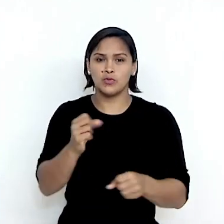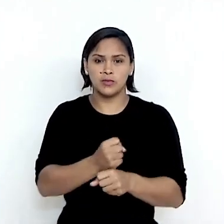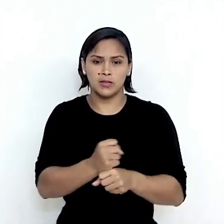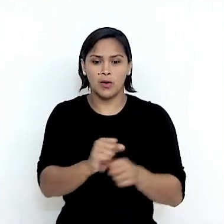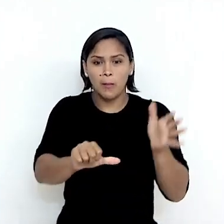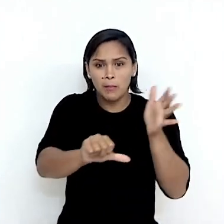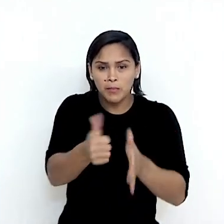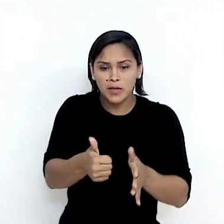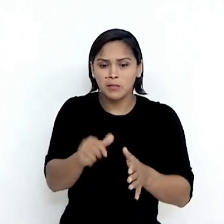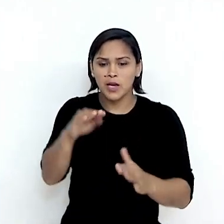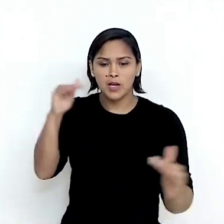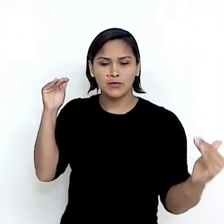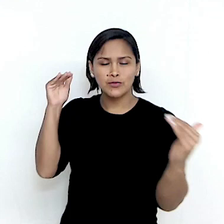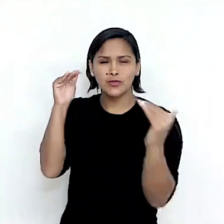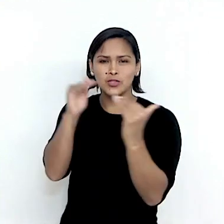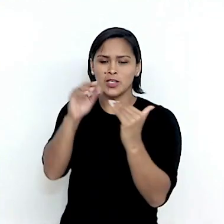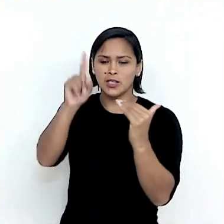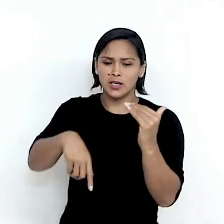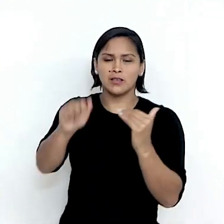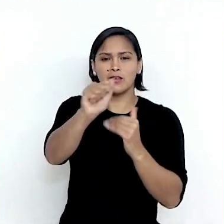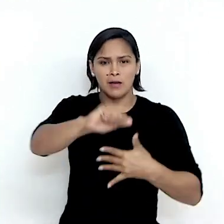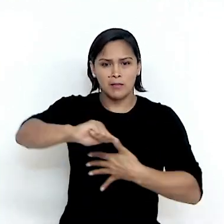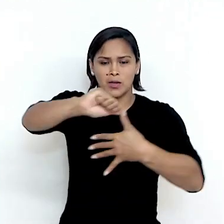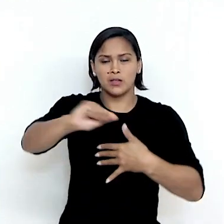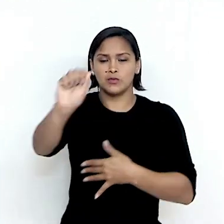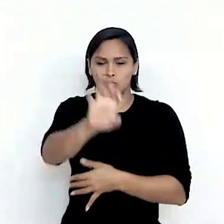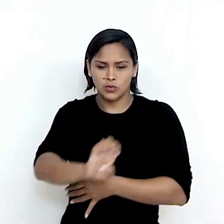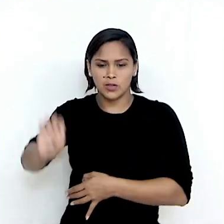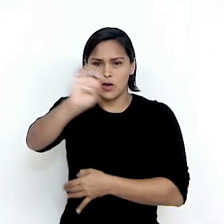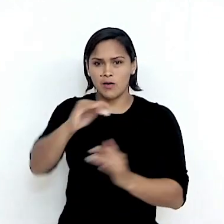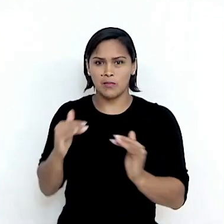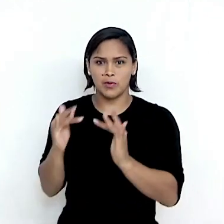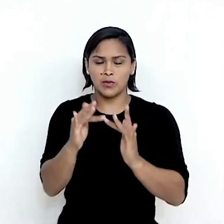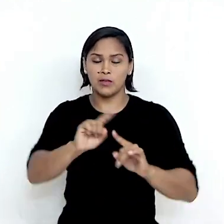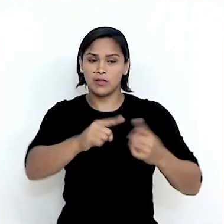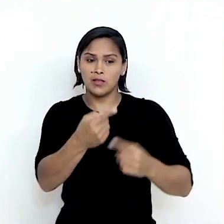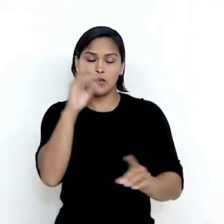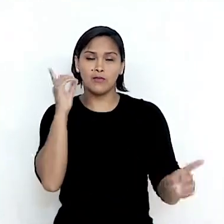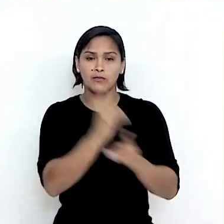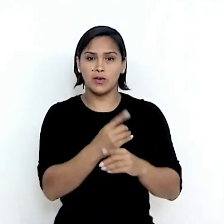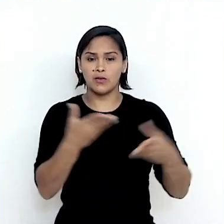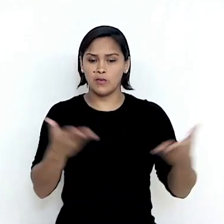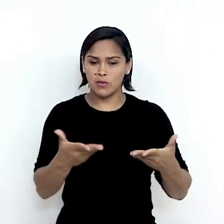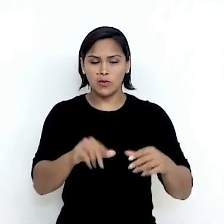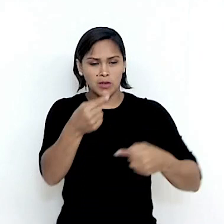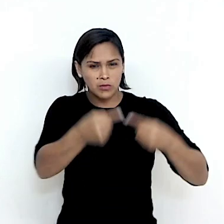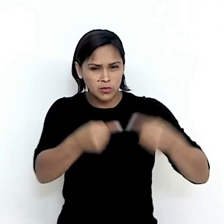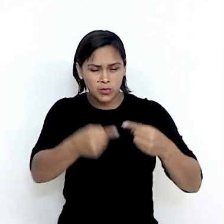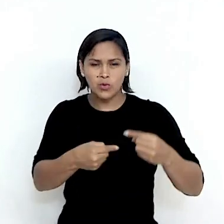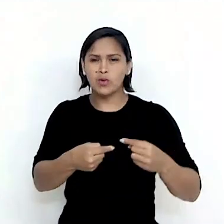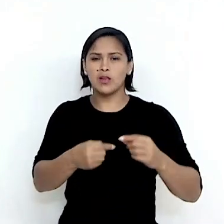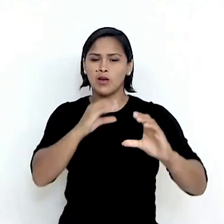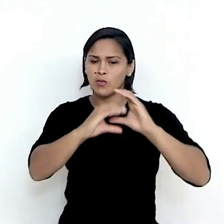Primeiro cabo de banda larga direto entre a América do Sul e a Europa. Portanto, vem ao encontro das políticas de